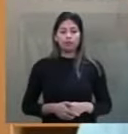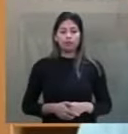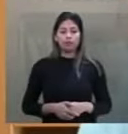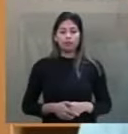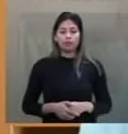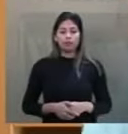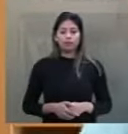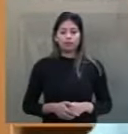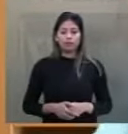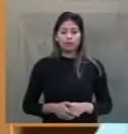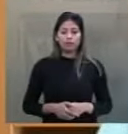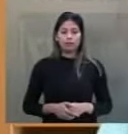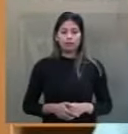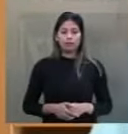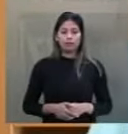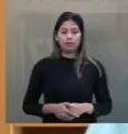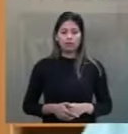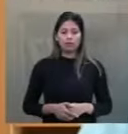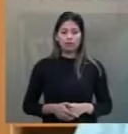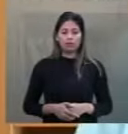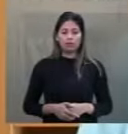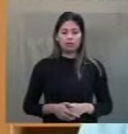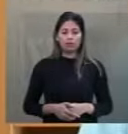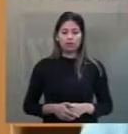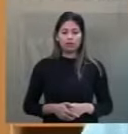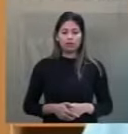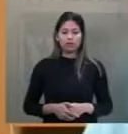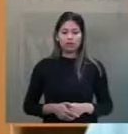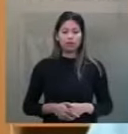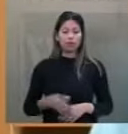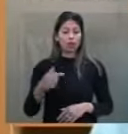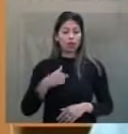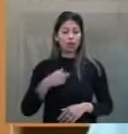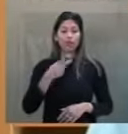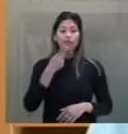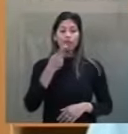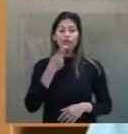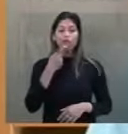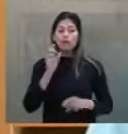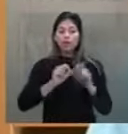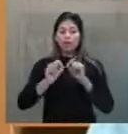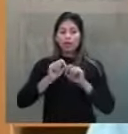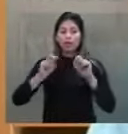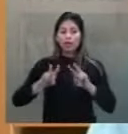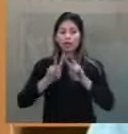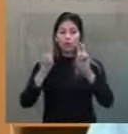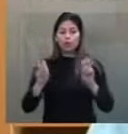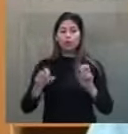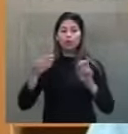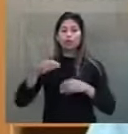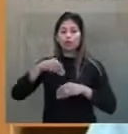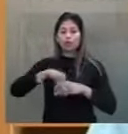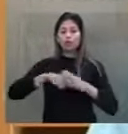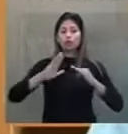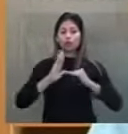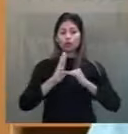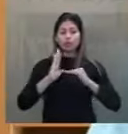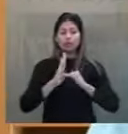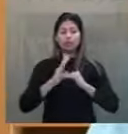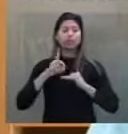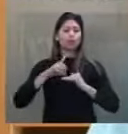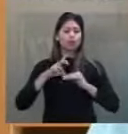trazer aqui ao palco do nosso Senado esse tema que tem tudo a ver